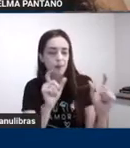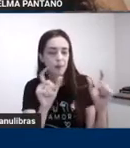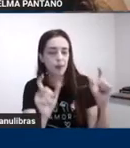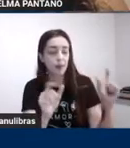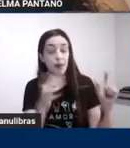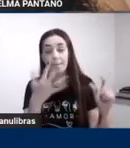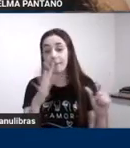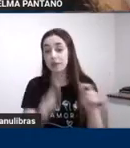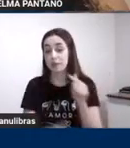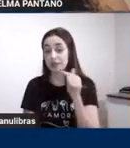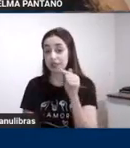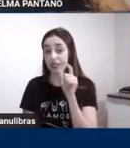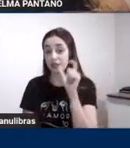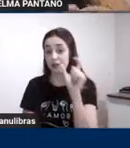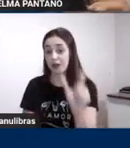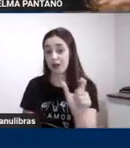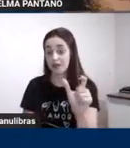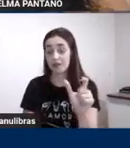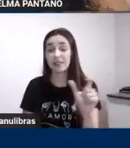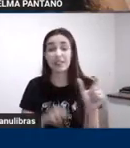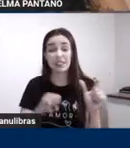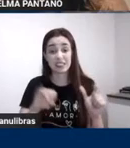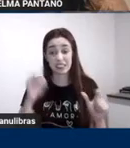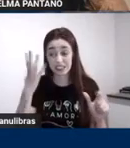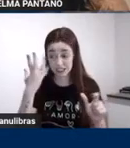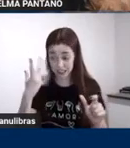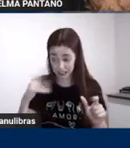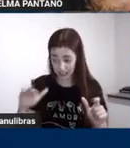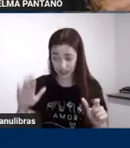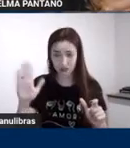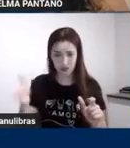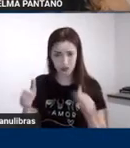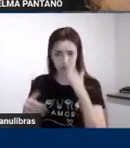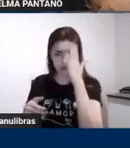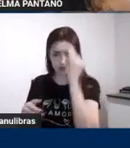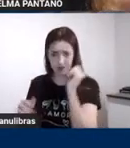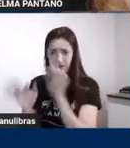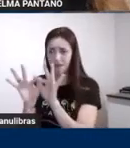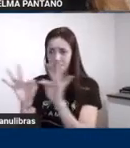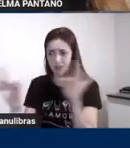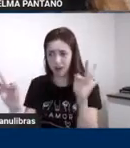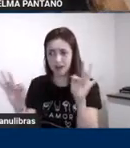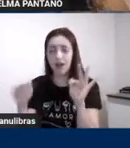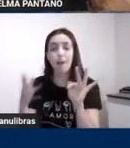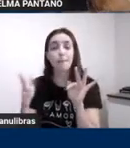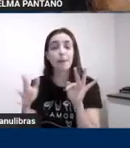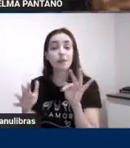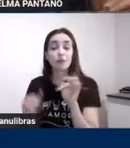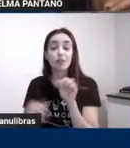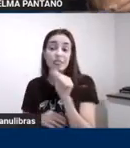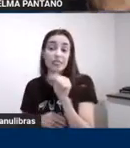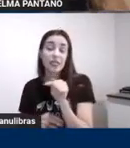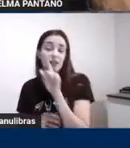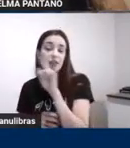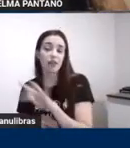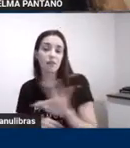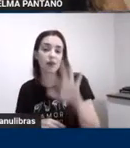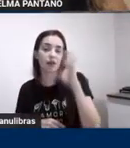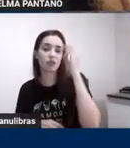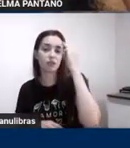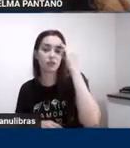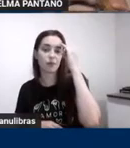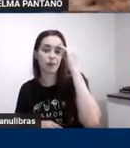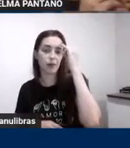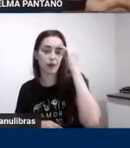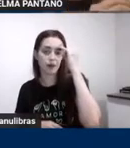quando eu penso numa criança que já está construindo frase são mais ou menos sete imagens mentais e essas imagens mentais elas